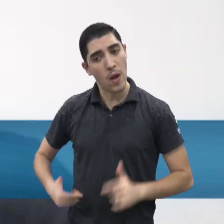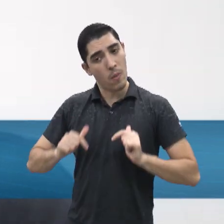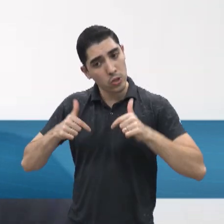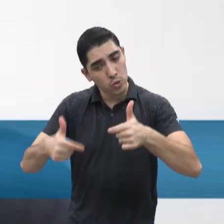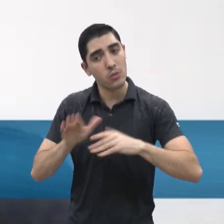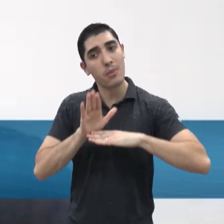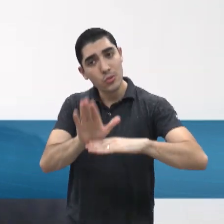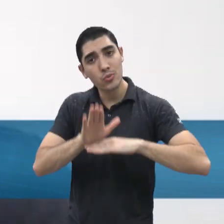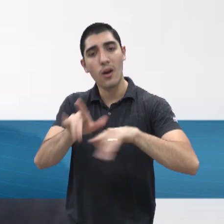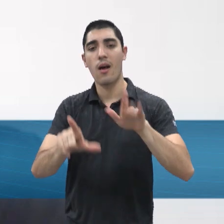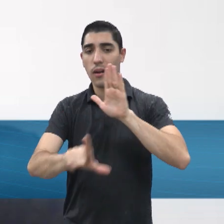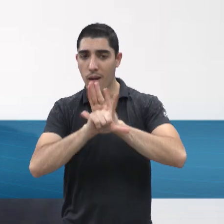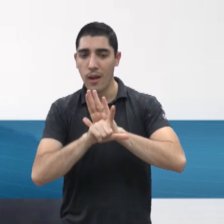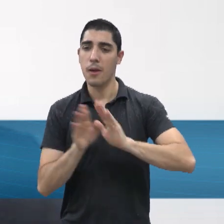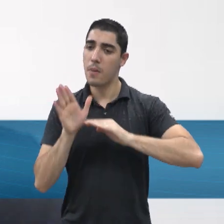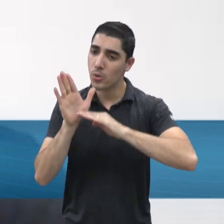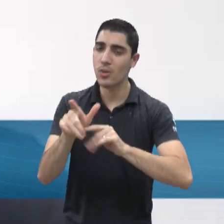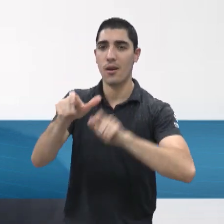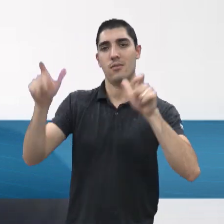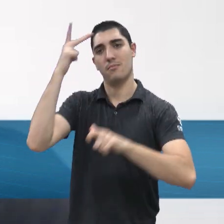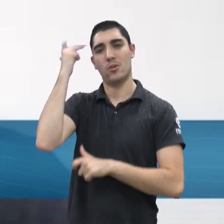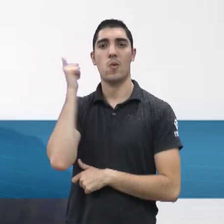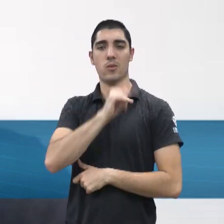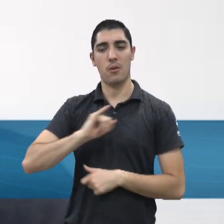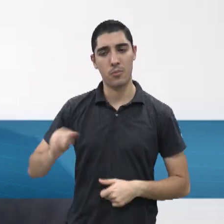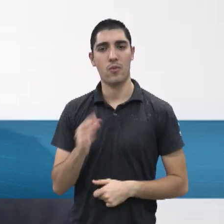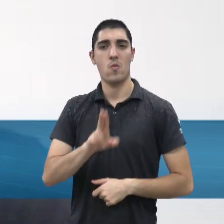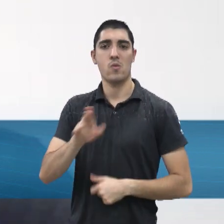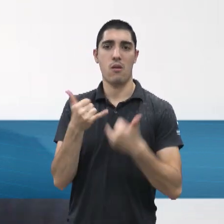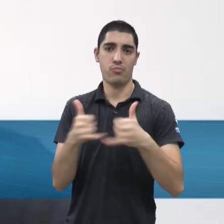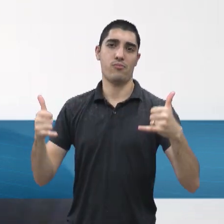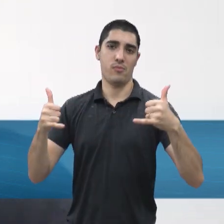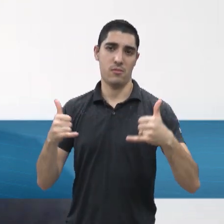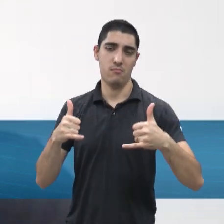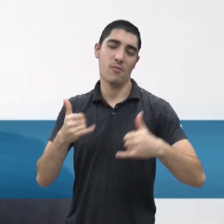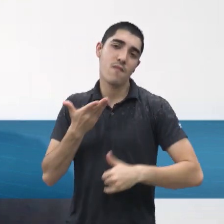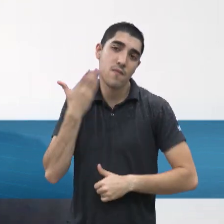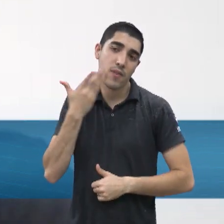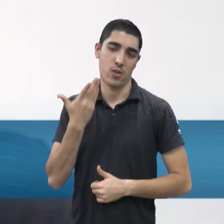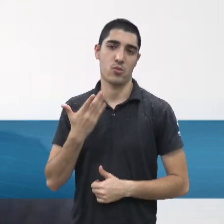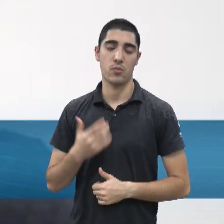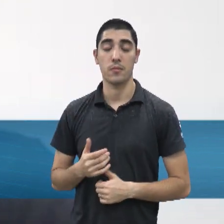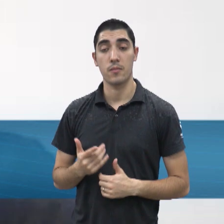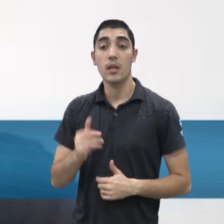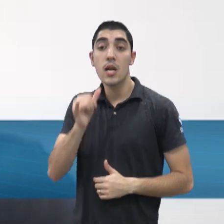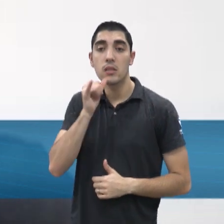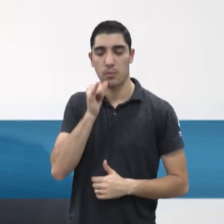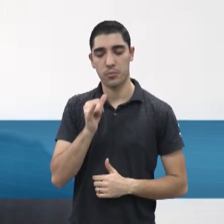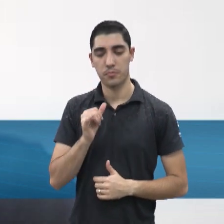legislação, né, por motivo de que, por exemplo, se tratando de residências que